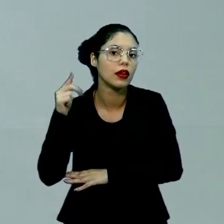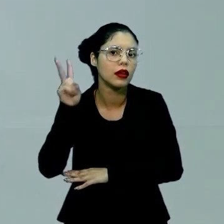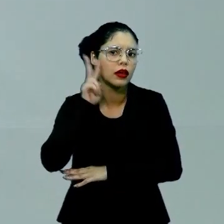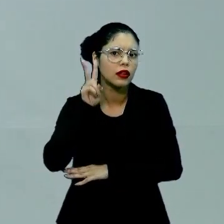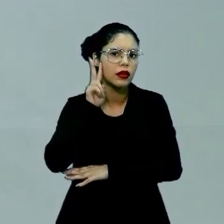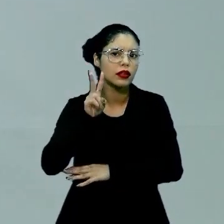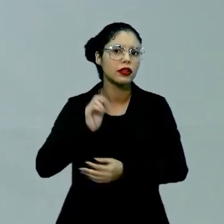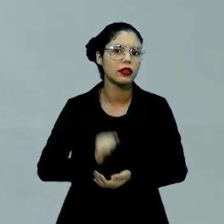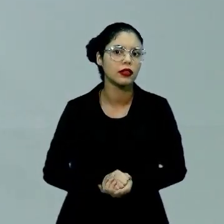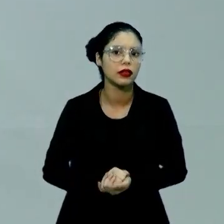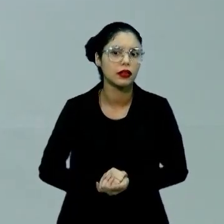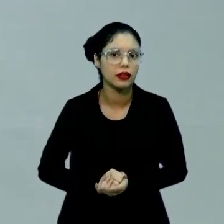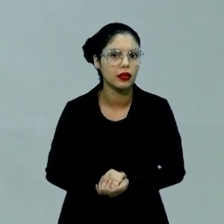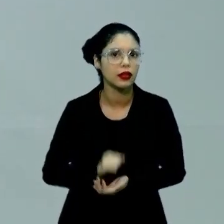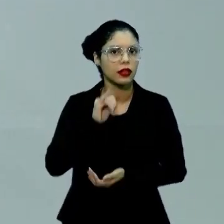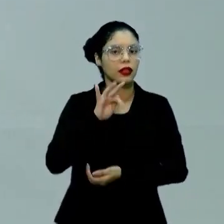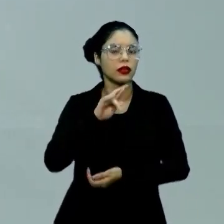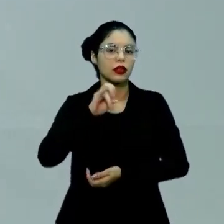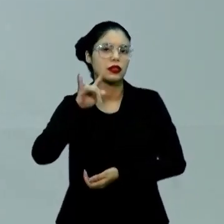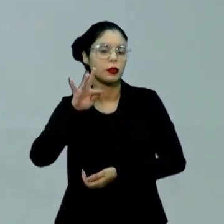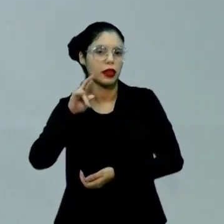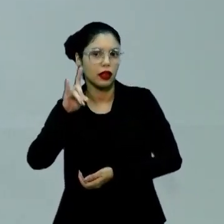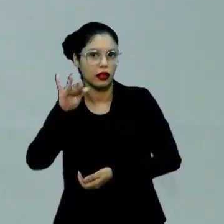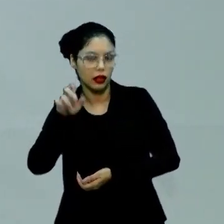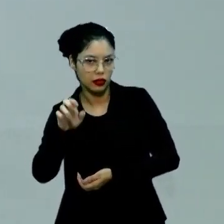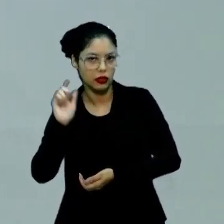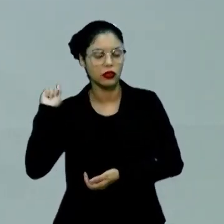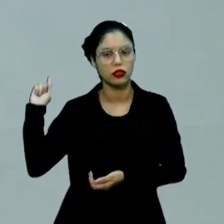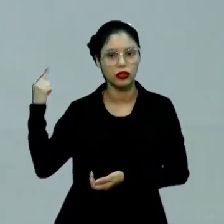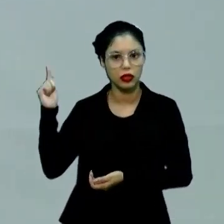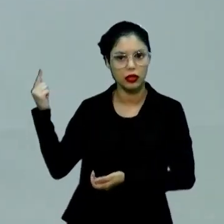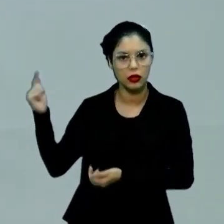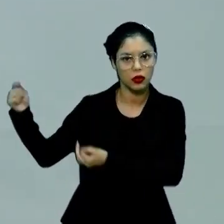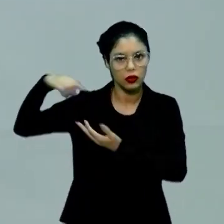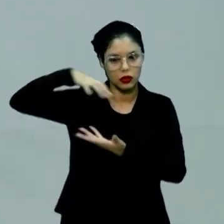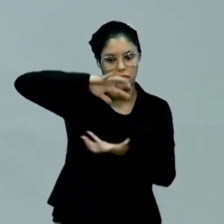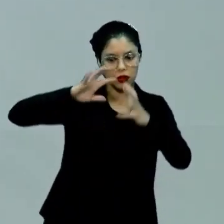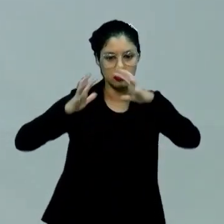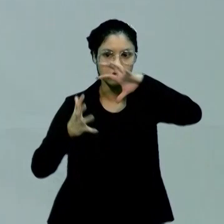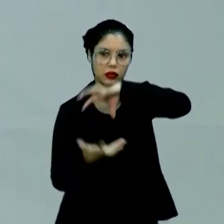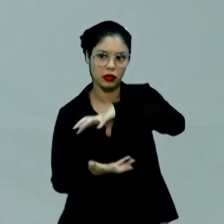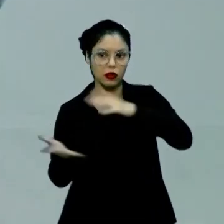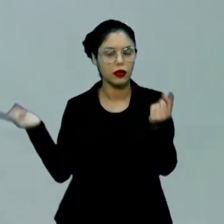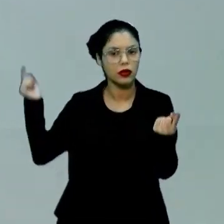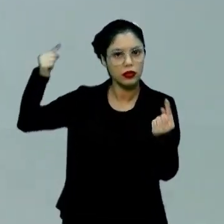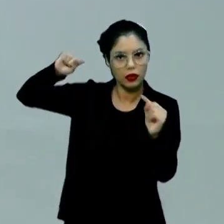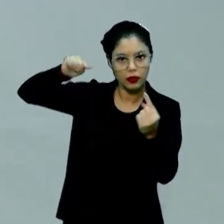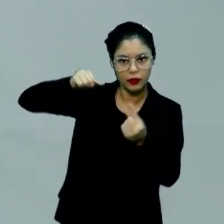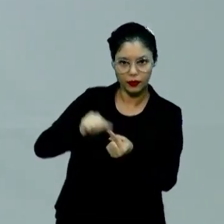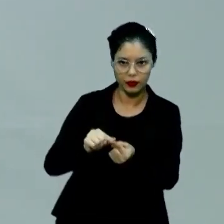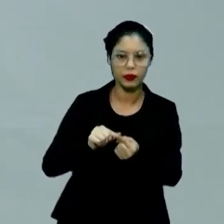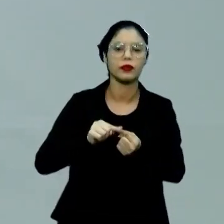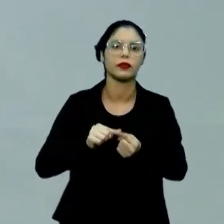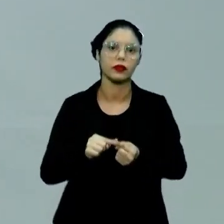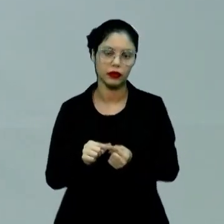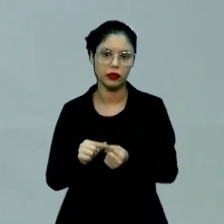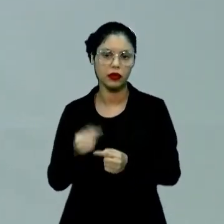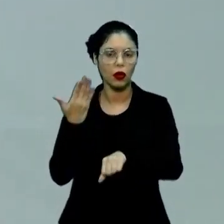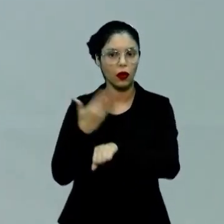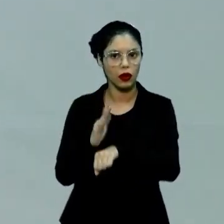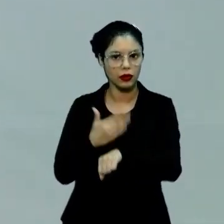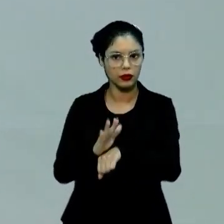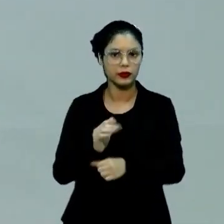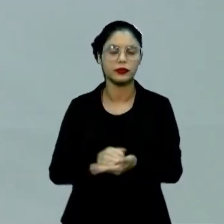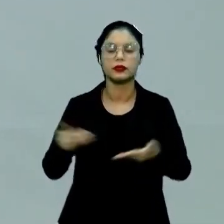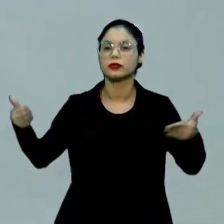interdisciplinaridade? Geografia, globalização, essa aproximação, essa união. Uma prática